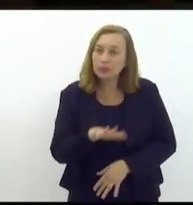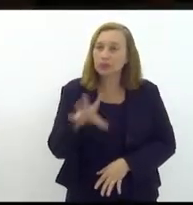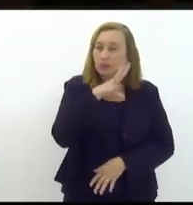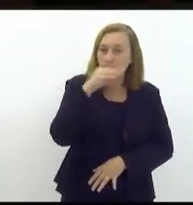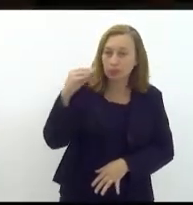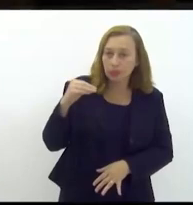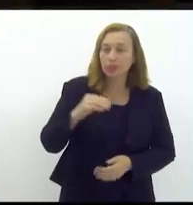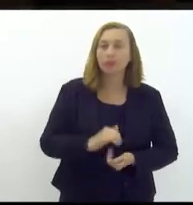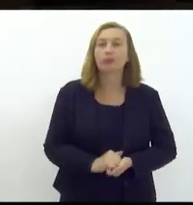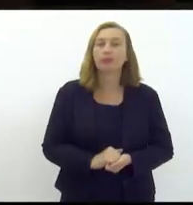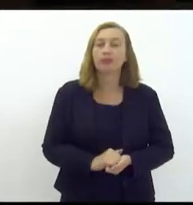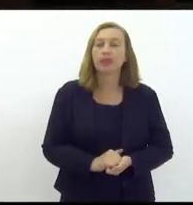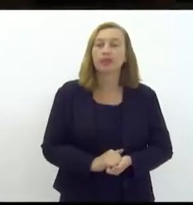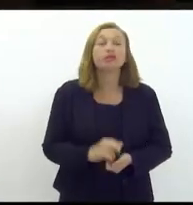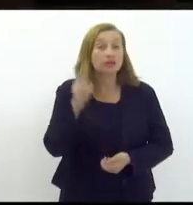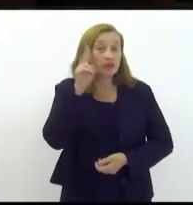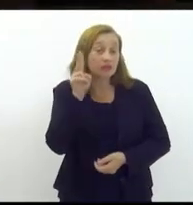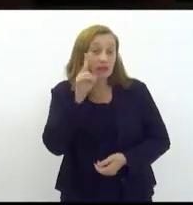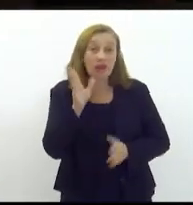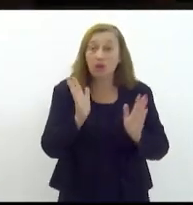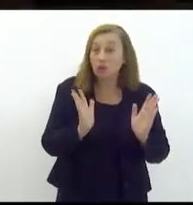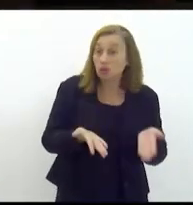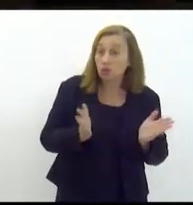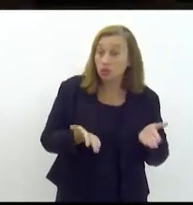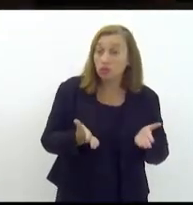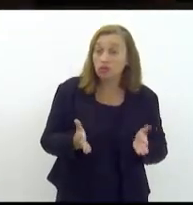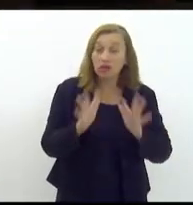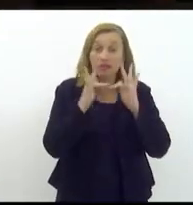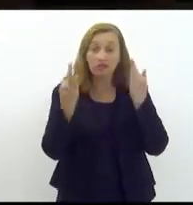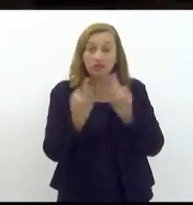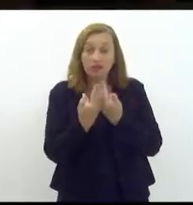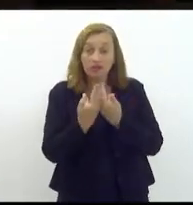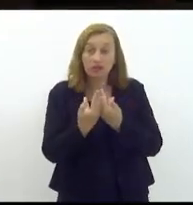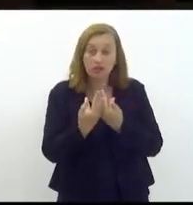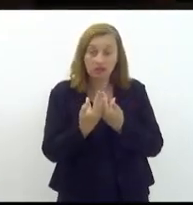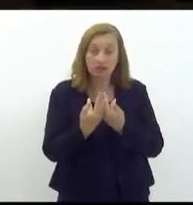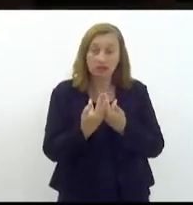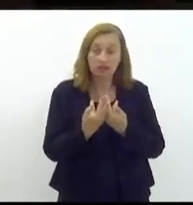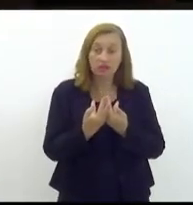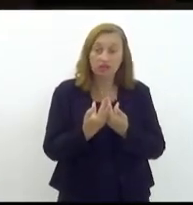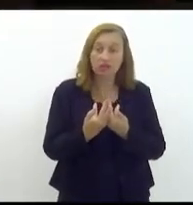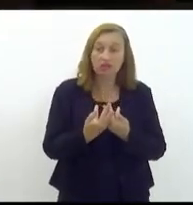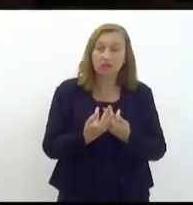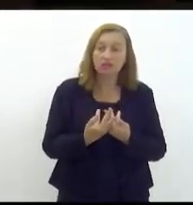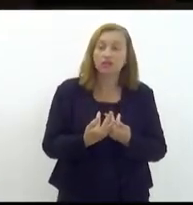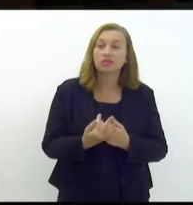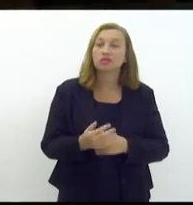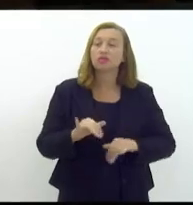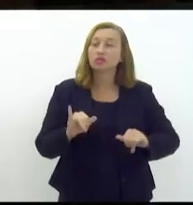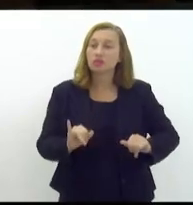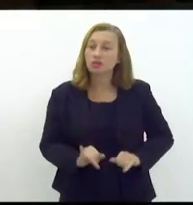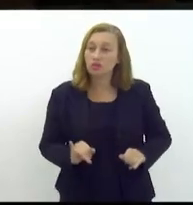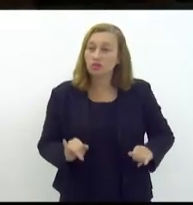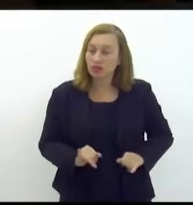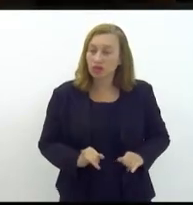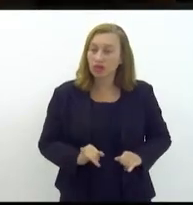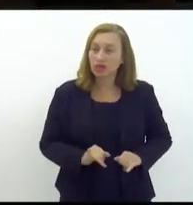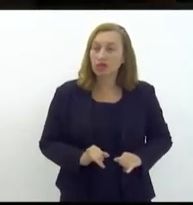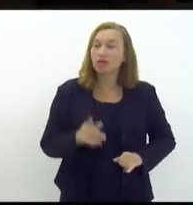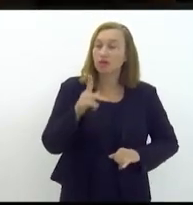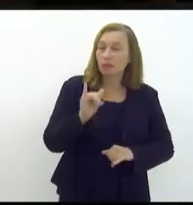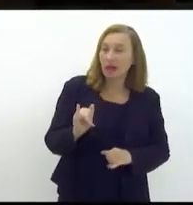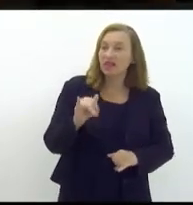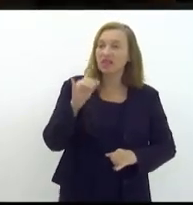adolescentes e aí lembrar que hoje os familiares de vítimas da violência do Estado os pais do